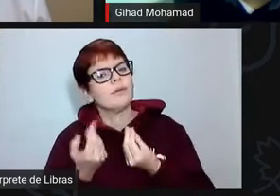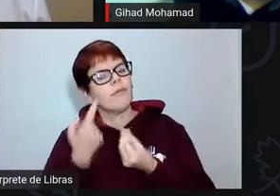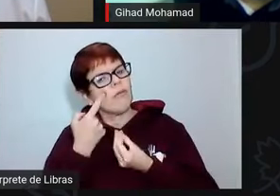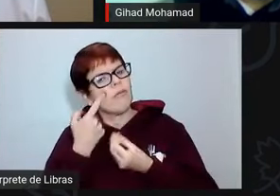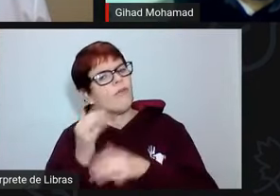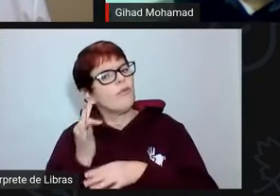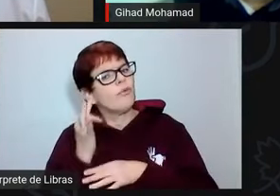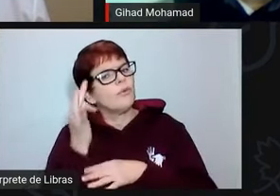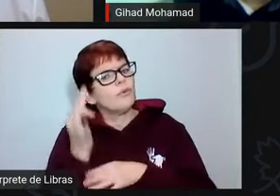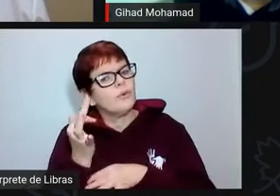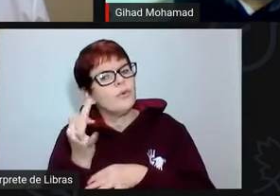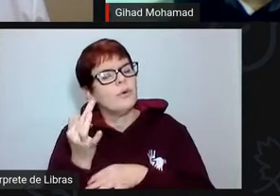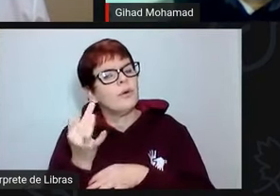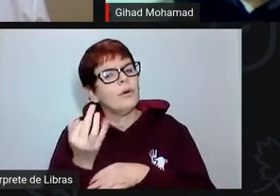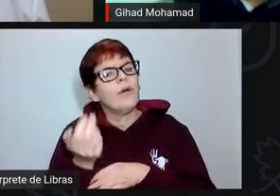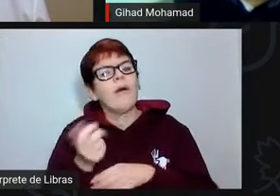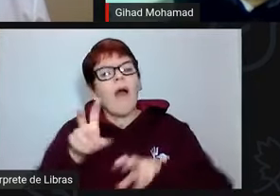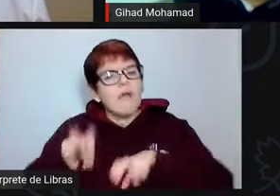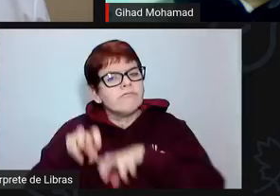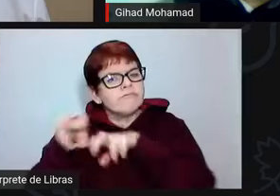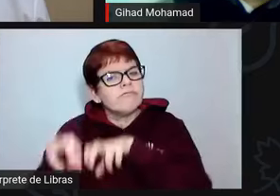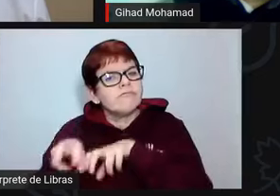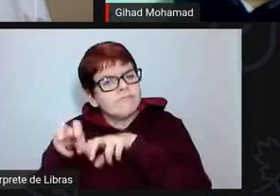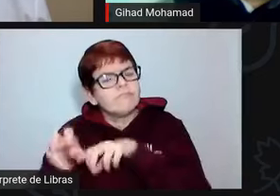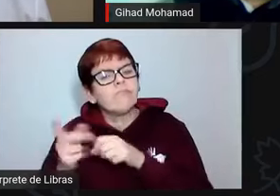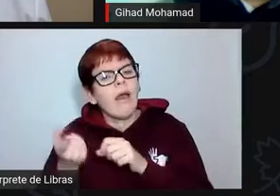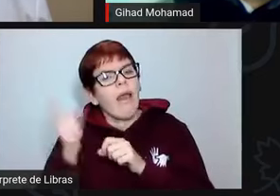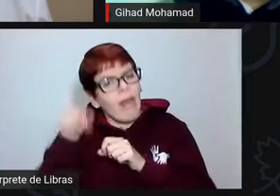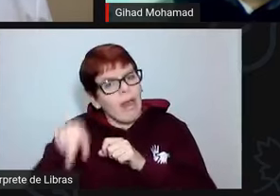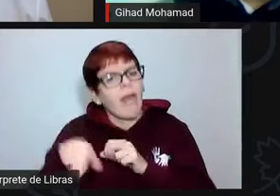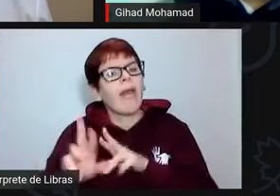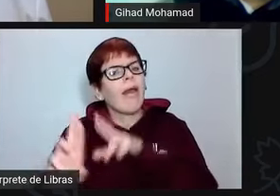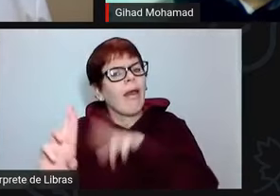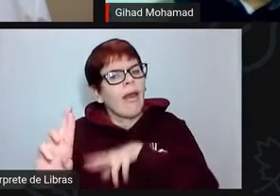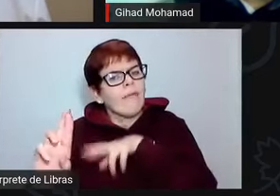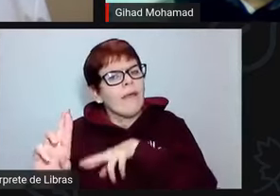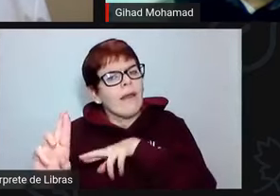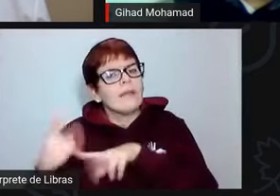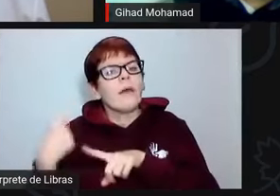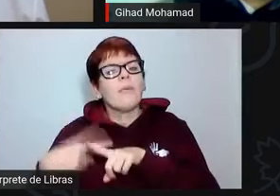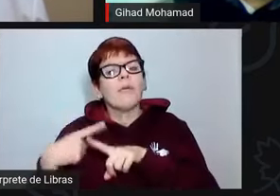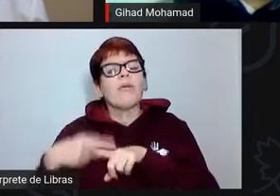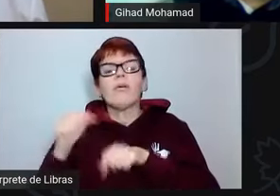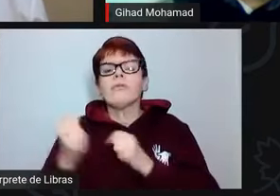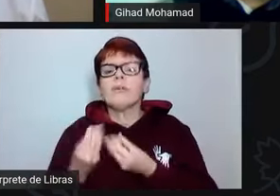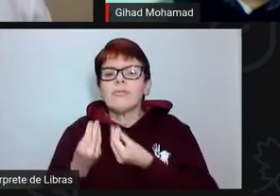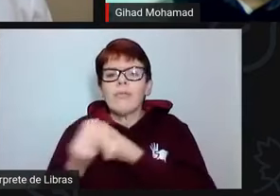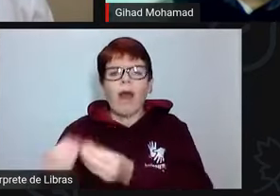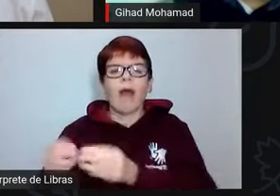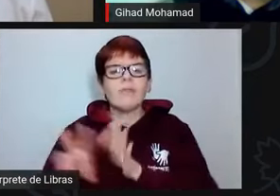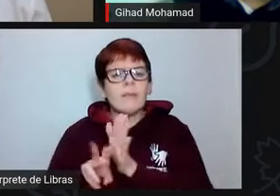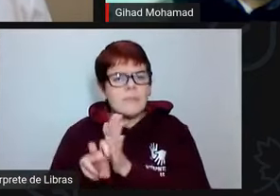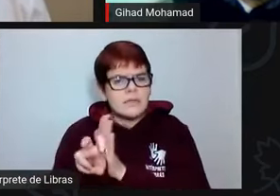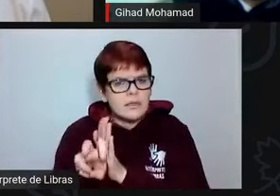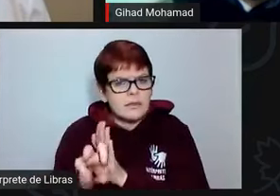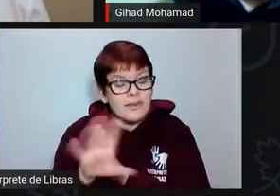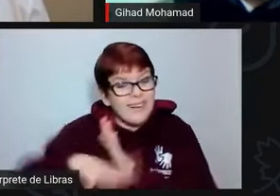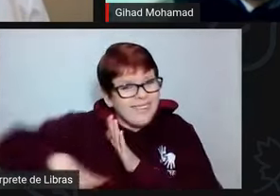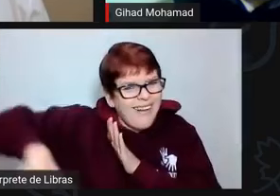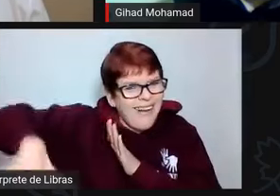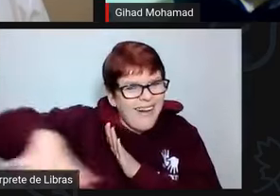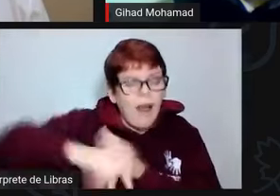o nosso agro é referência porque foi investido em pesquisa. o senhor acha que esse cenário